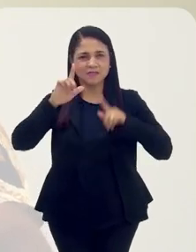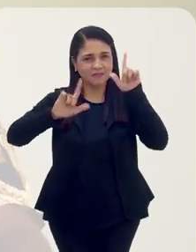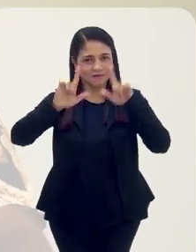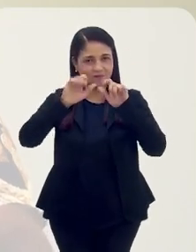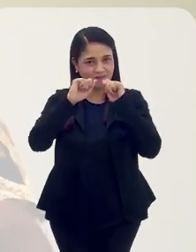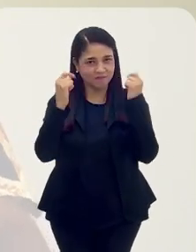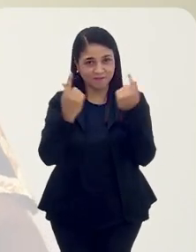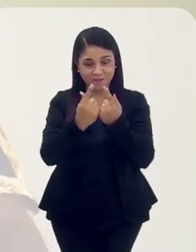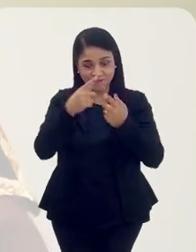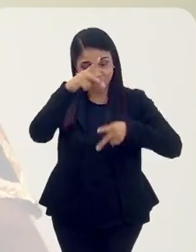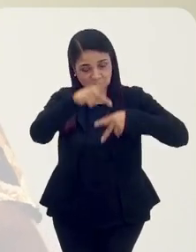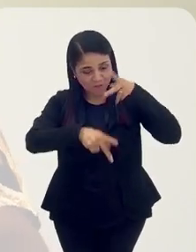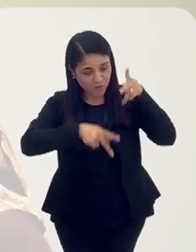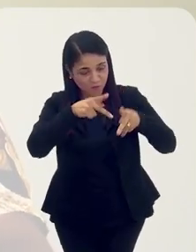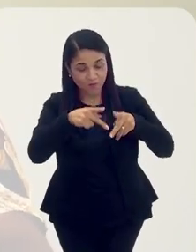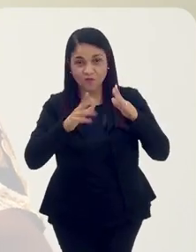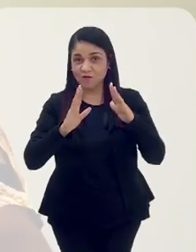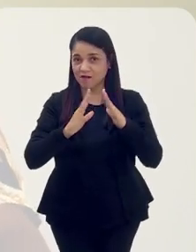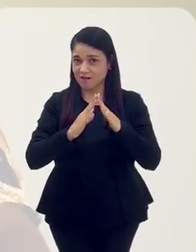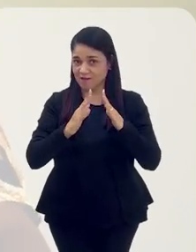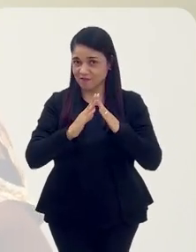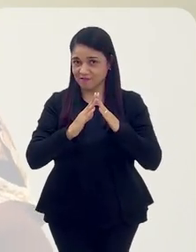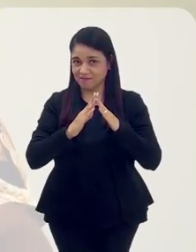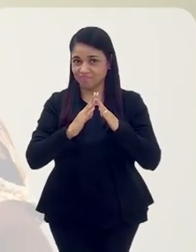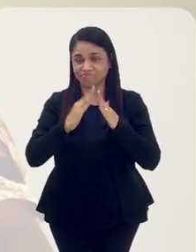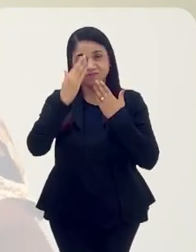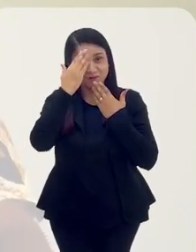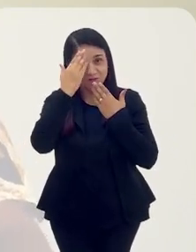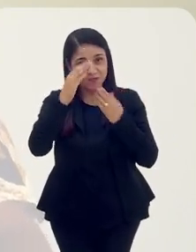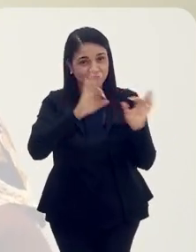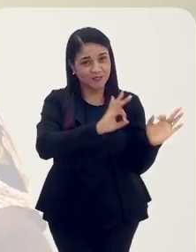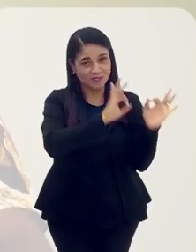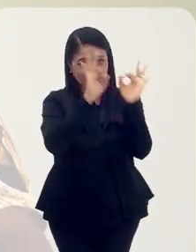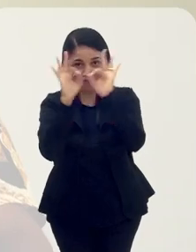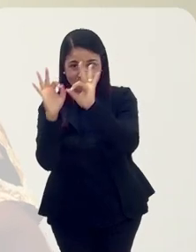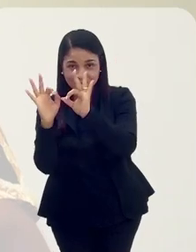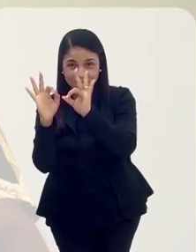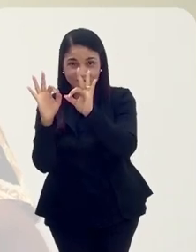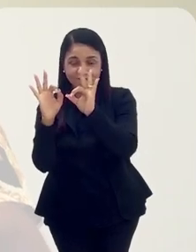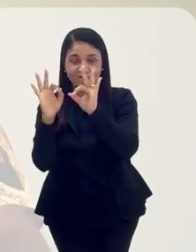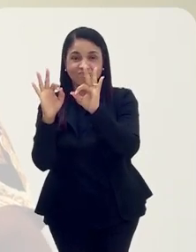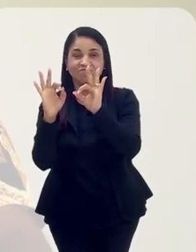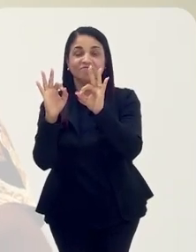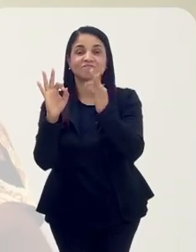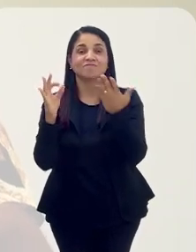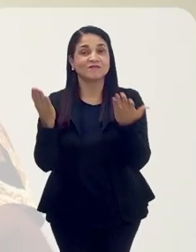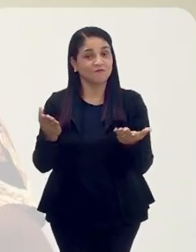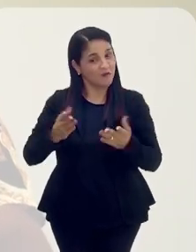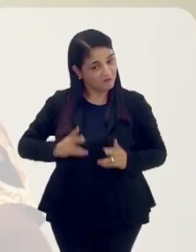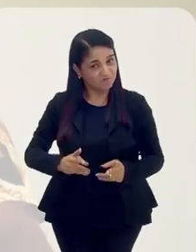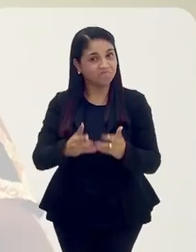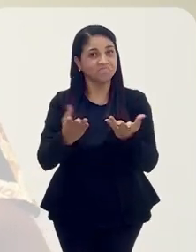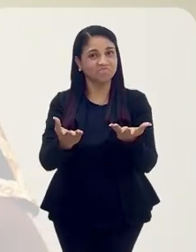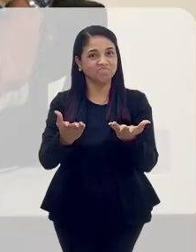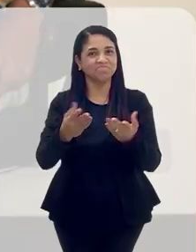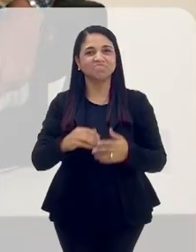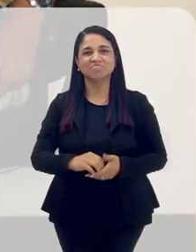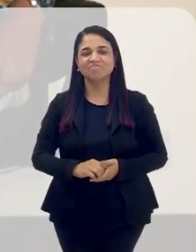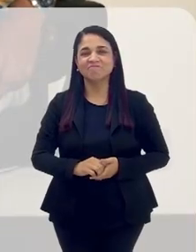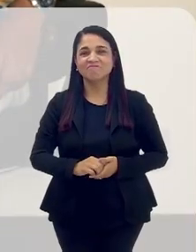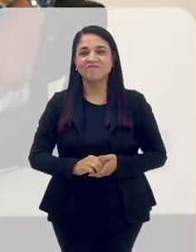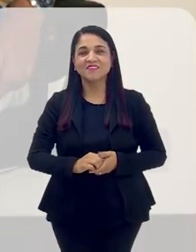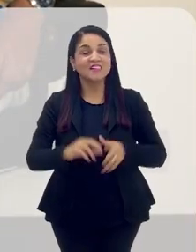Alerja, TV do povo, da Casa do Povo. Obrigado aos nossos telespectadores e vamos lá.